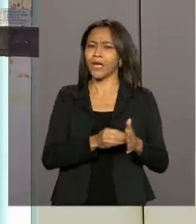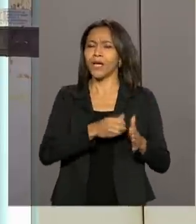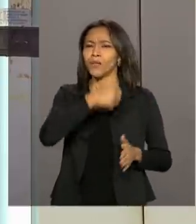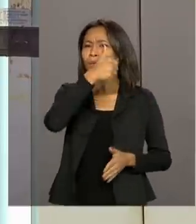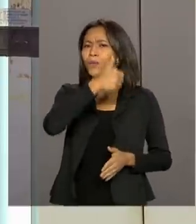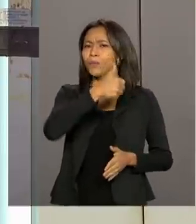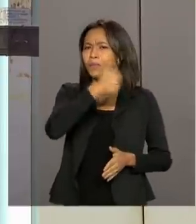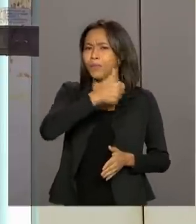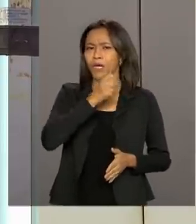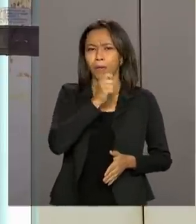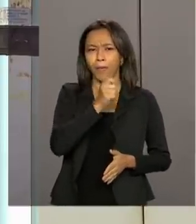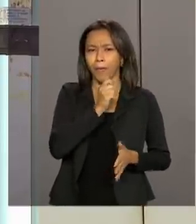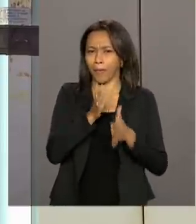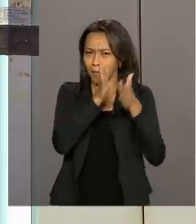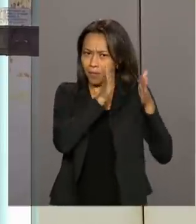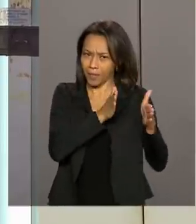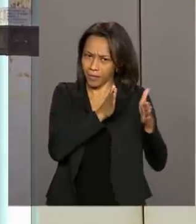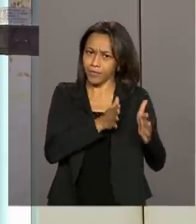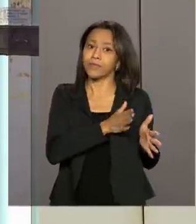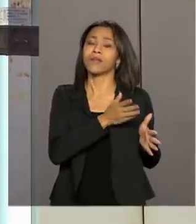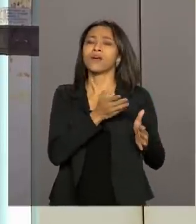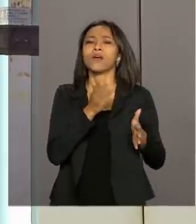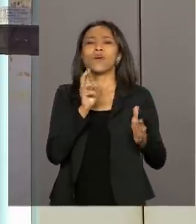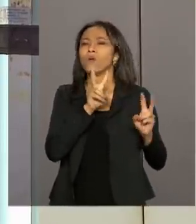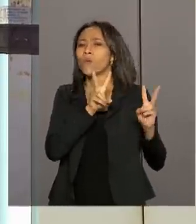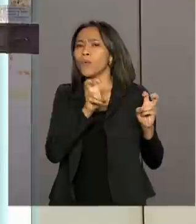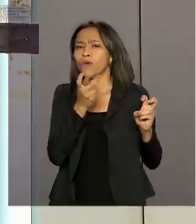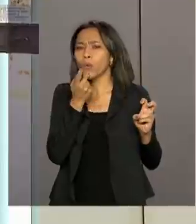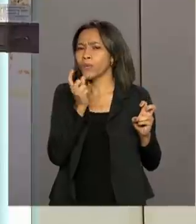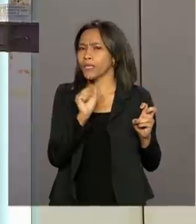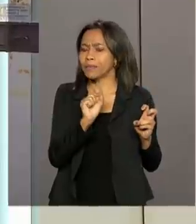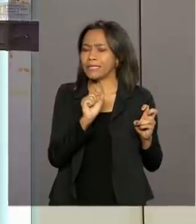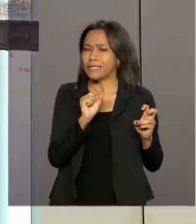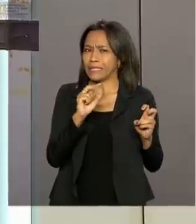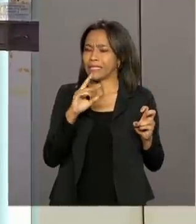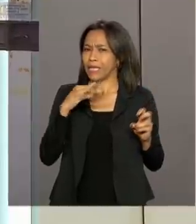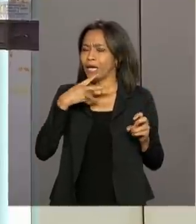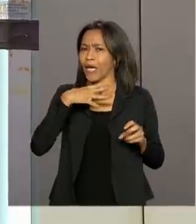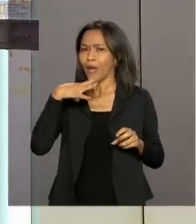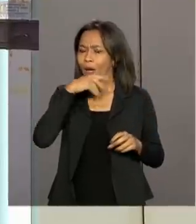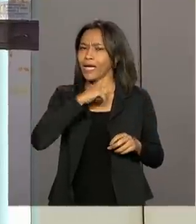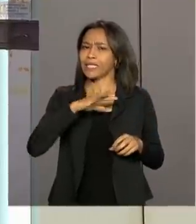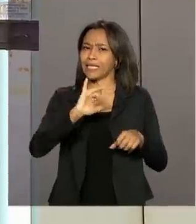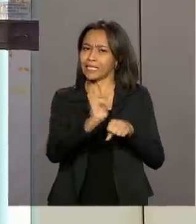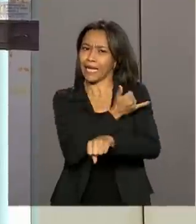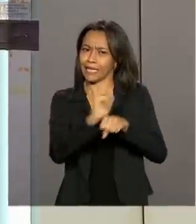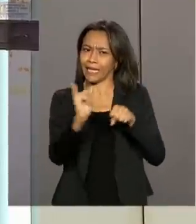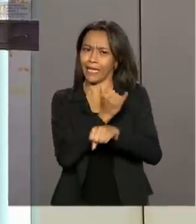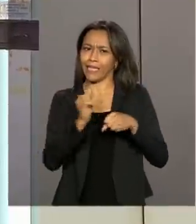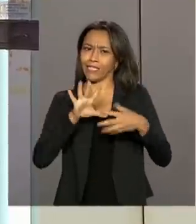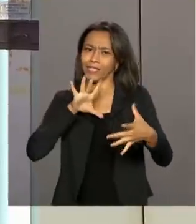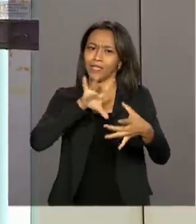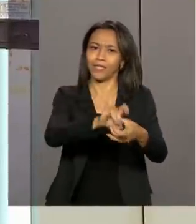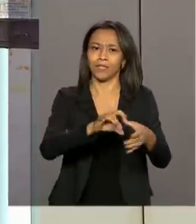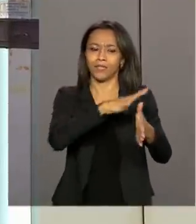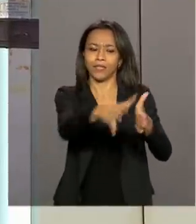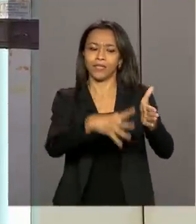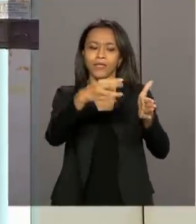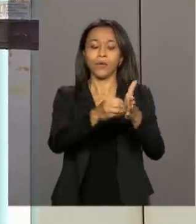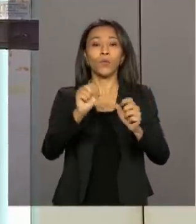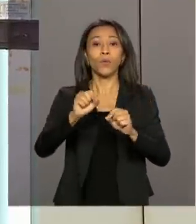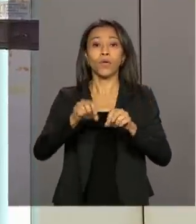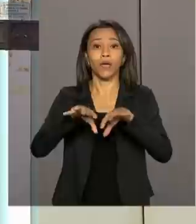bloco, vice-presidente, o senhor tocou num ponto que eu acho que é bem estratégico ali para a Amazônia Legal também, que é a questão da